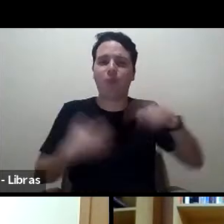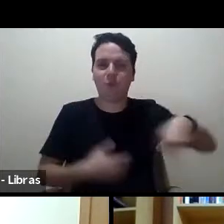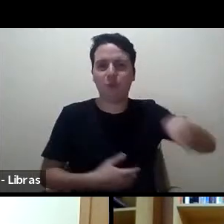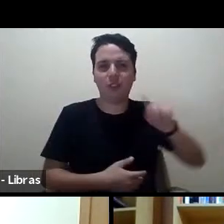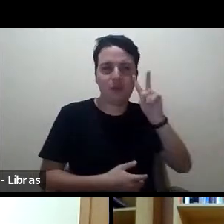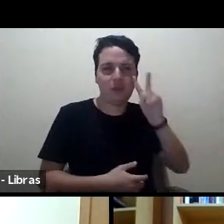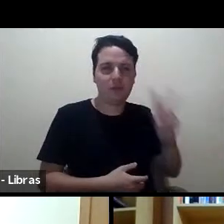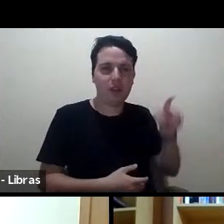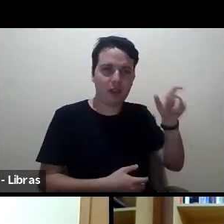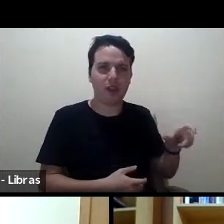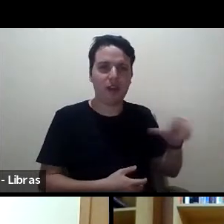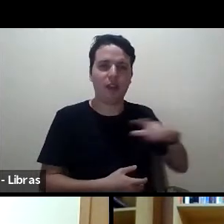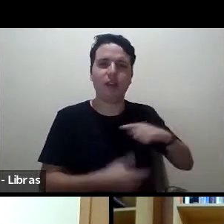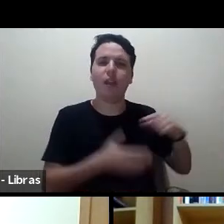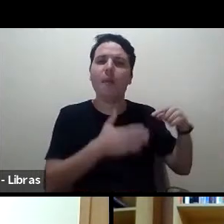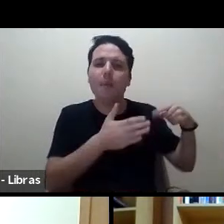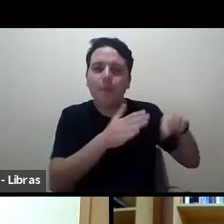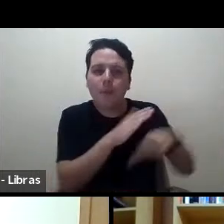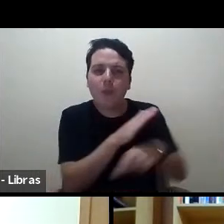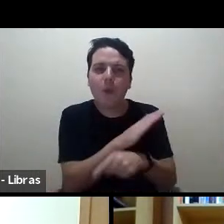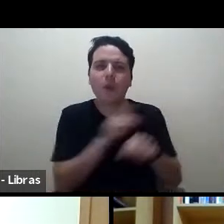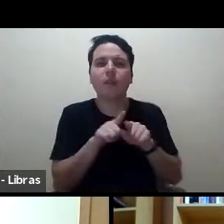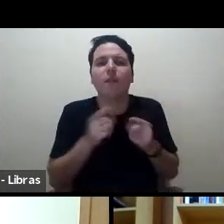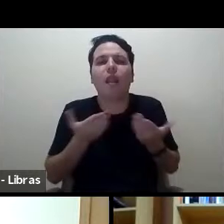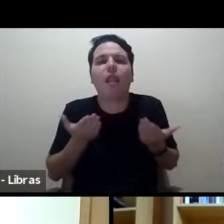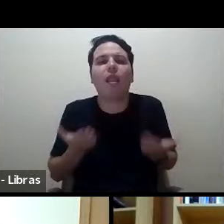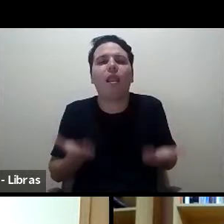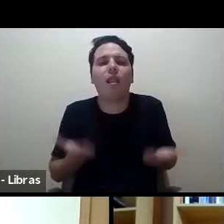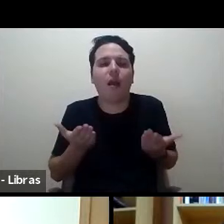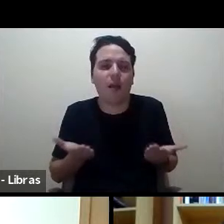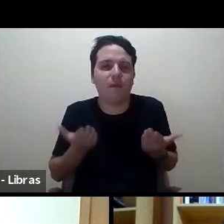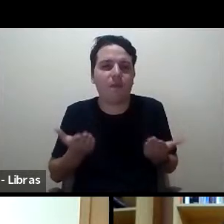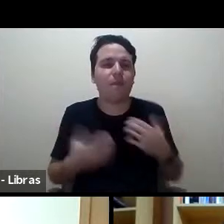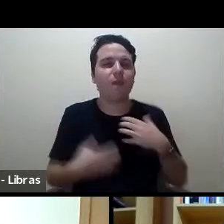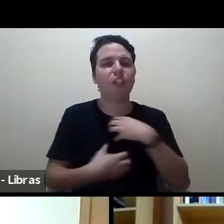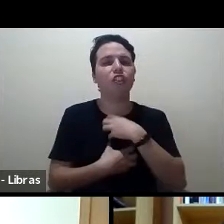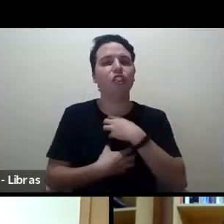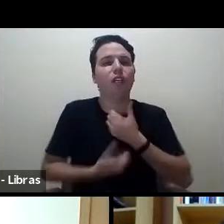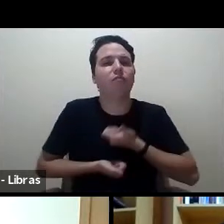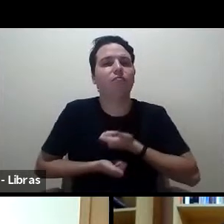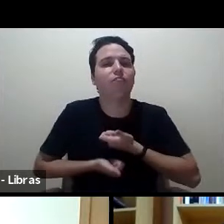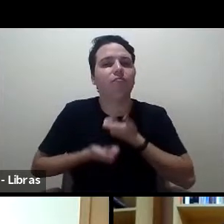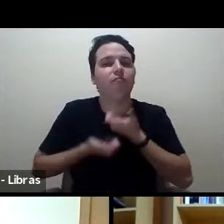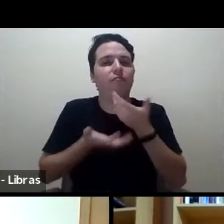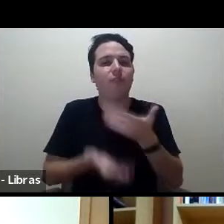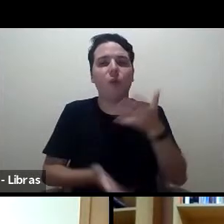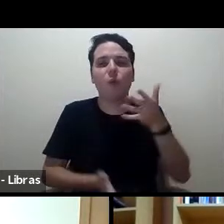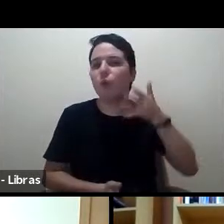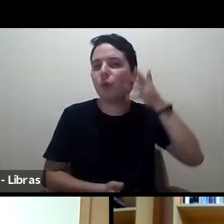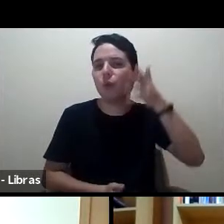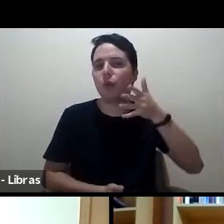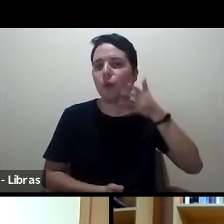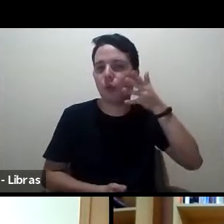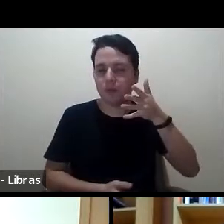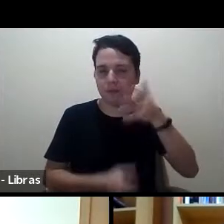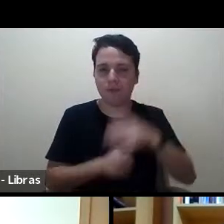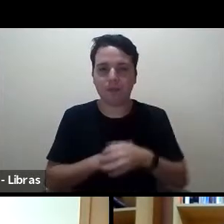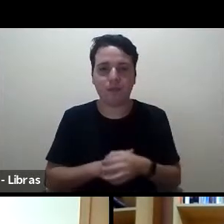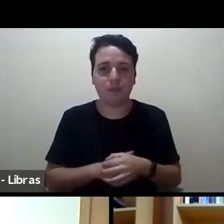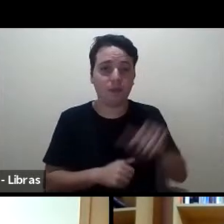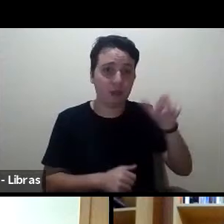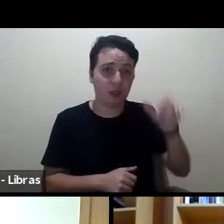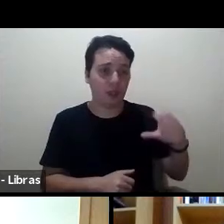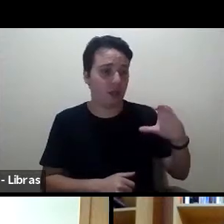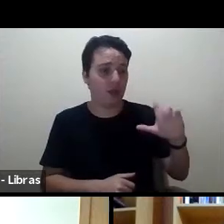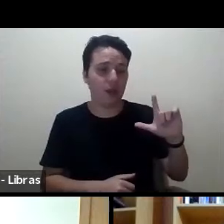tem profundidade e uma leveza de colocar as coisas. E o Cláudio, então, é o